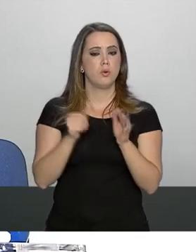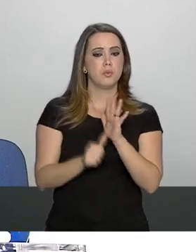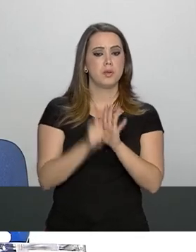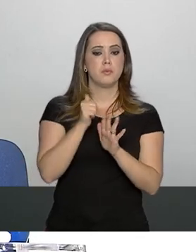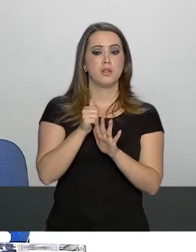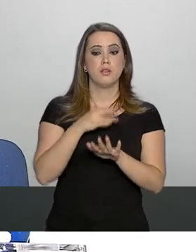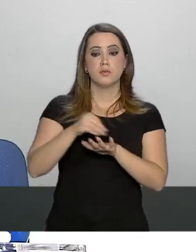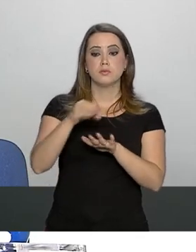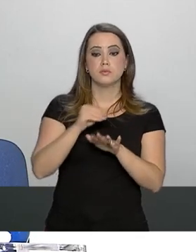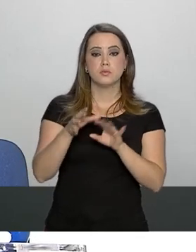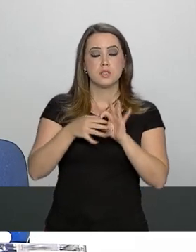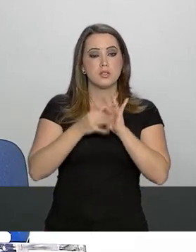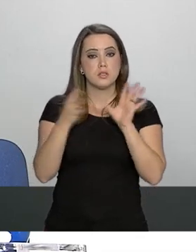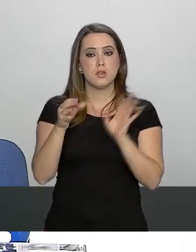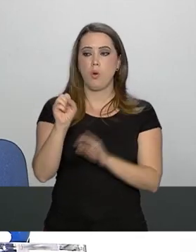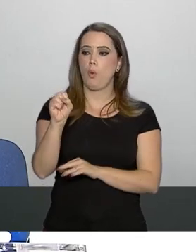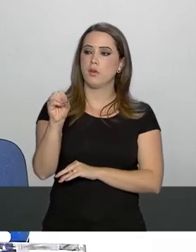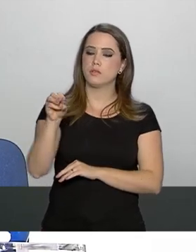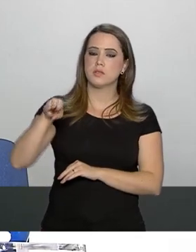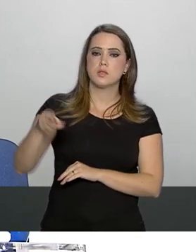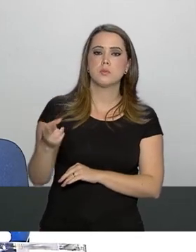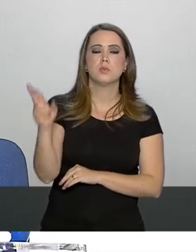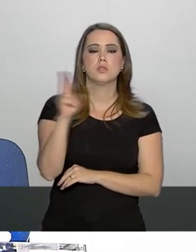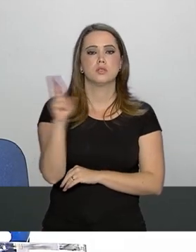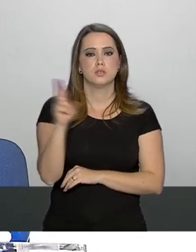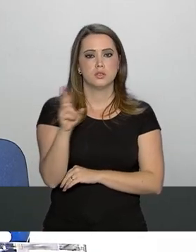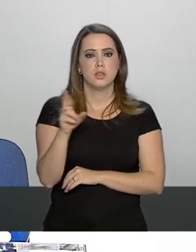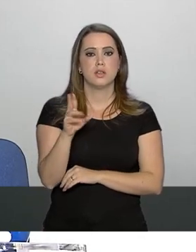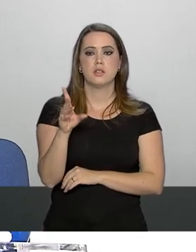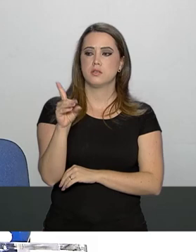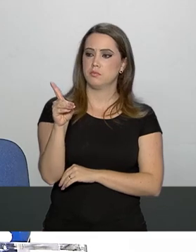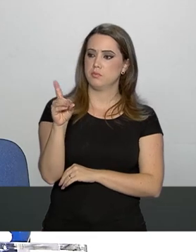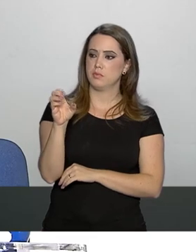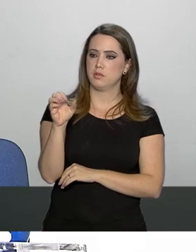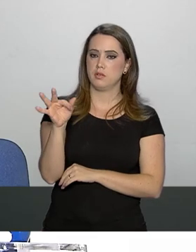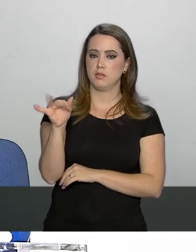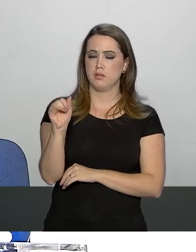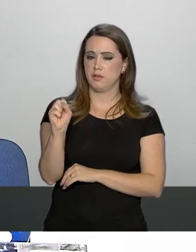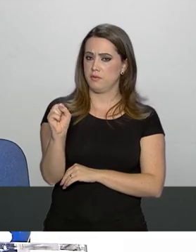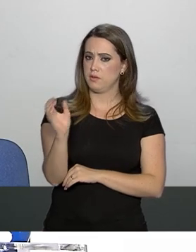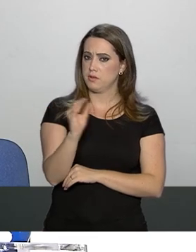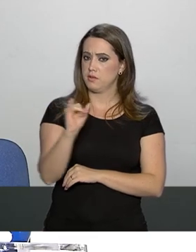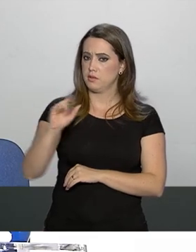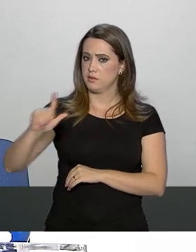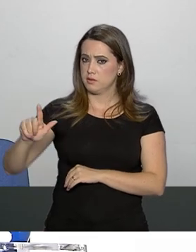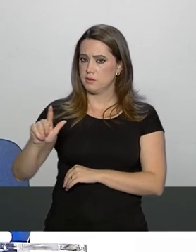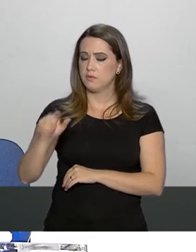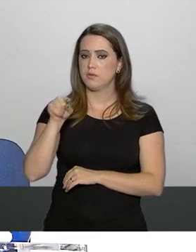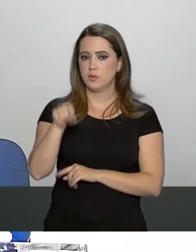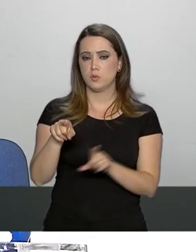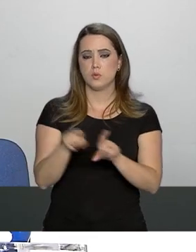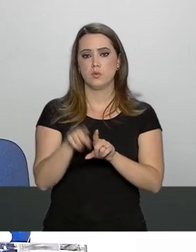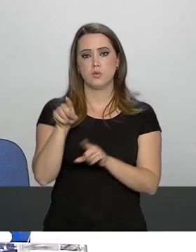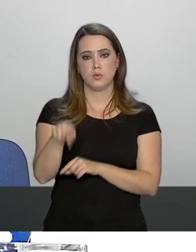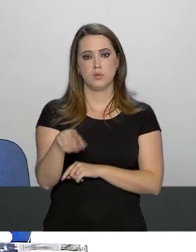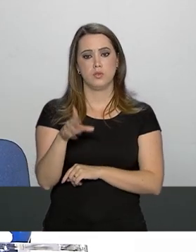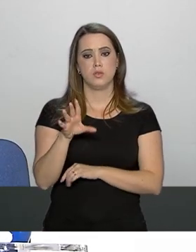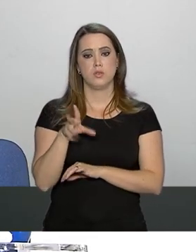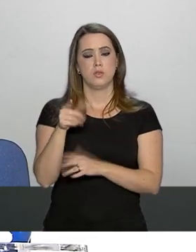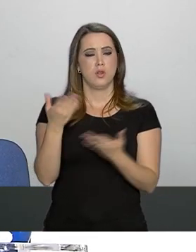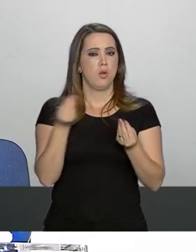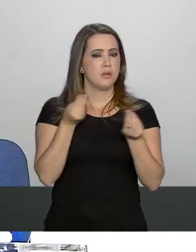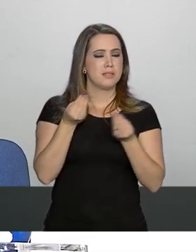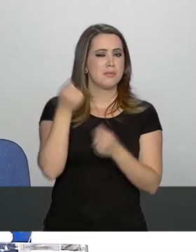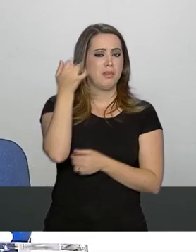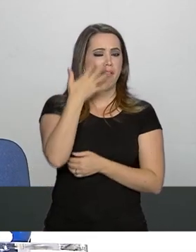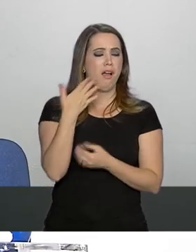aquela informação de que foram liberados 800 milhões de reais para a defesa civil de Brumadinho e que parece que foi corrigida e é para a defesa civil de todo o país. O senhor